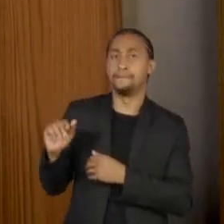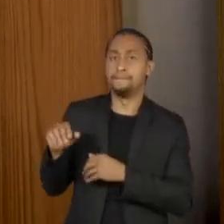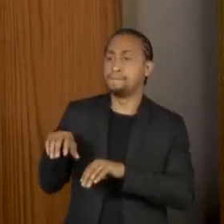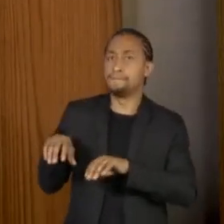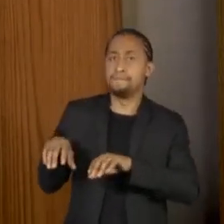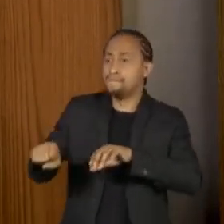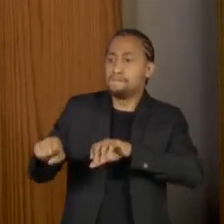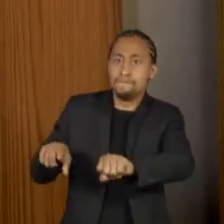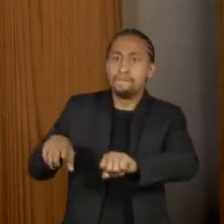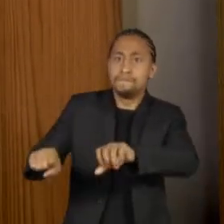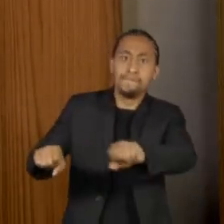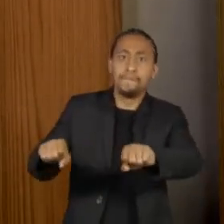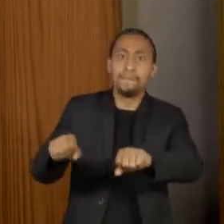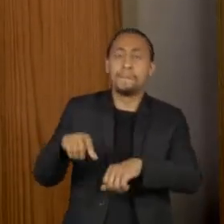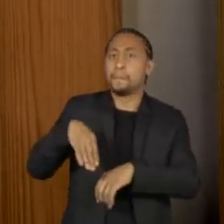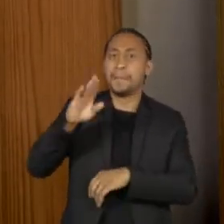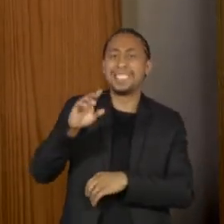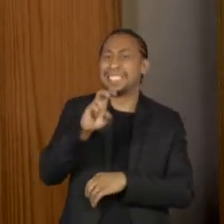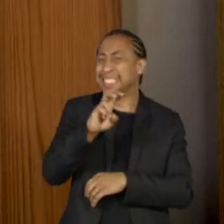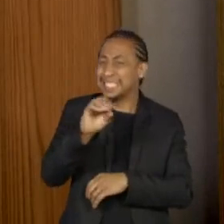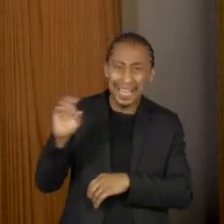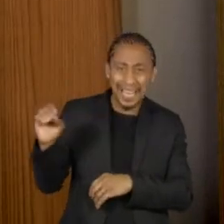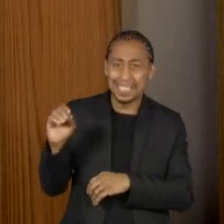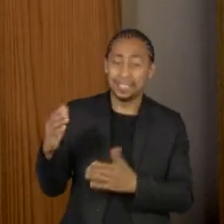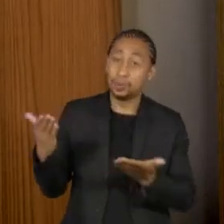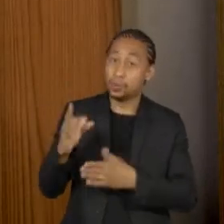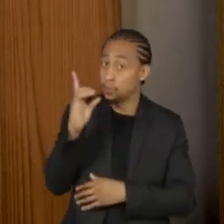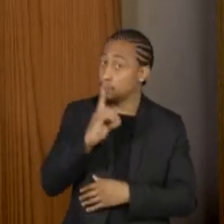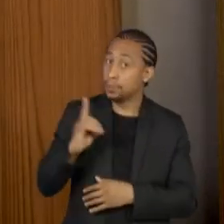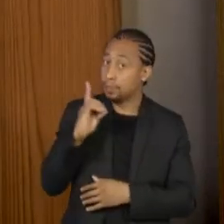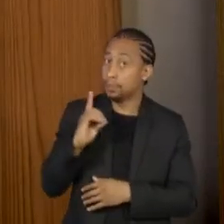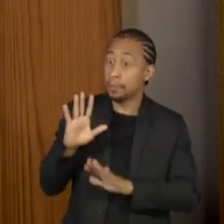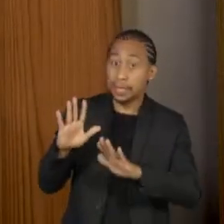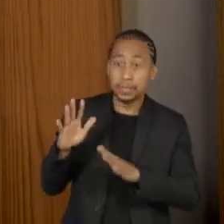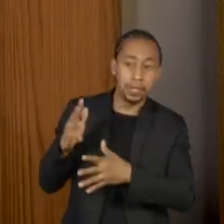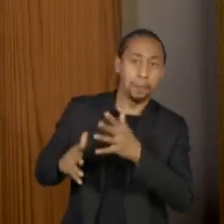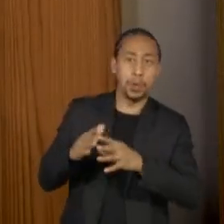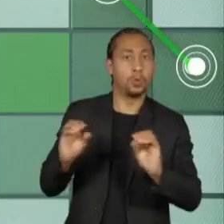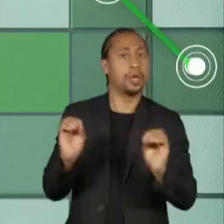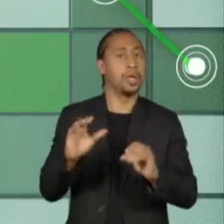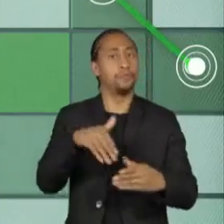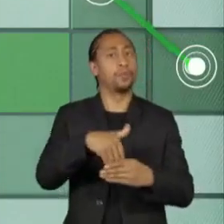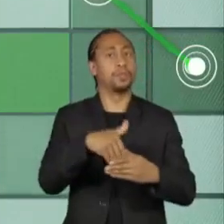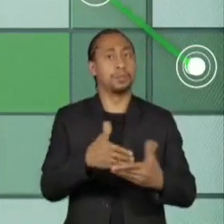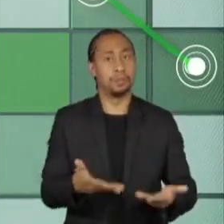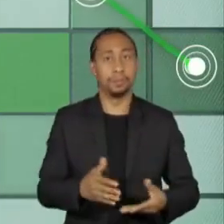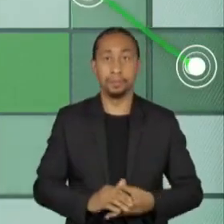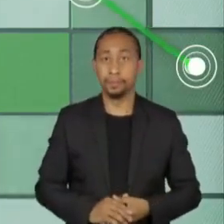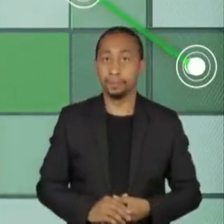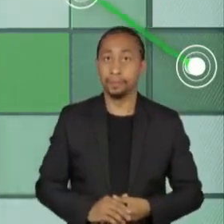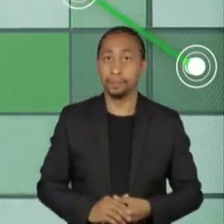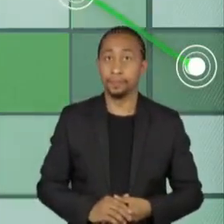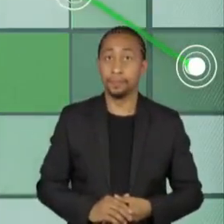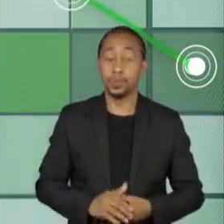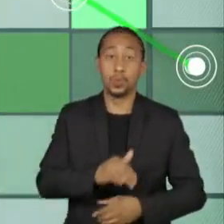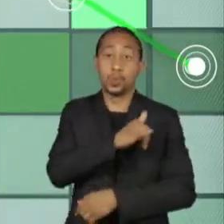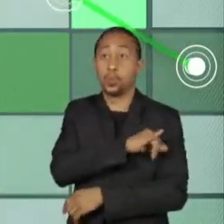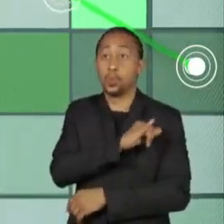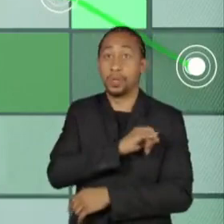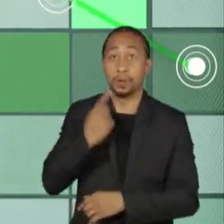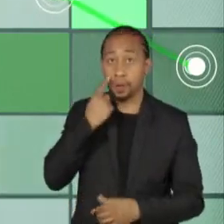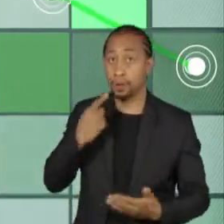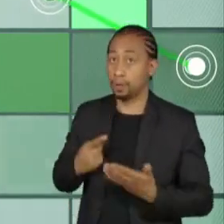abordagens neste domingo. Mas ele garantiu que as operações não impediram a votação dos eleitores. No Rio de Janeiro,